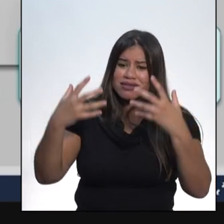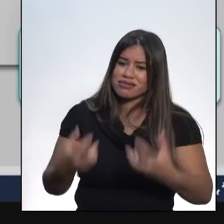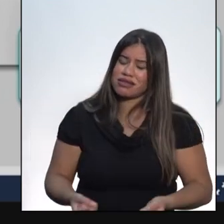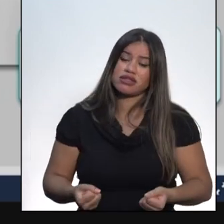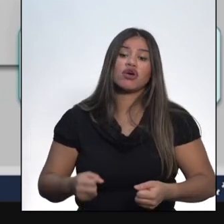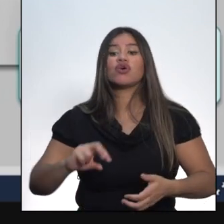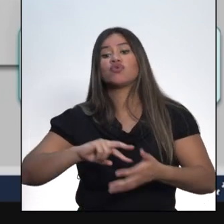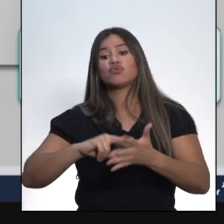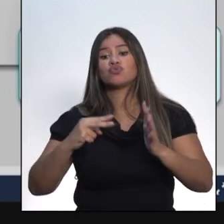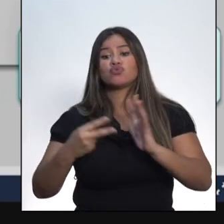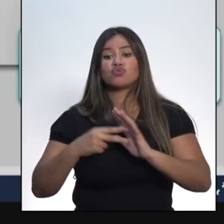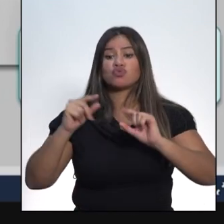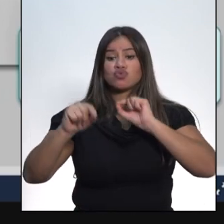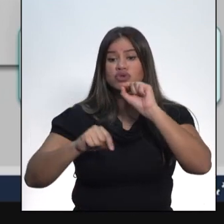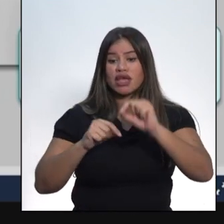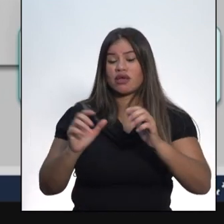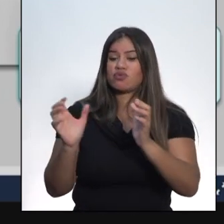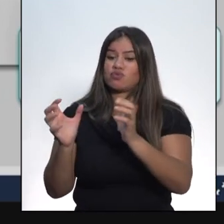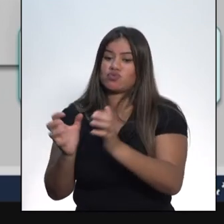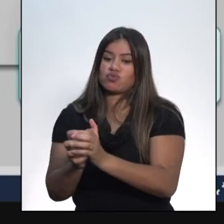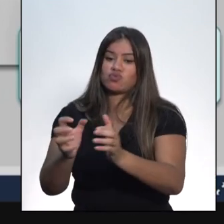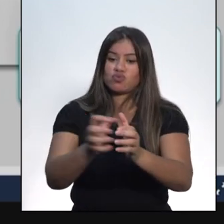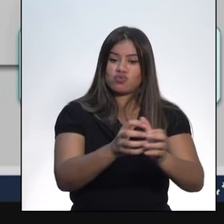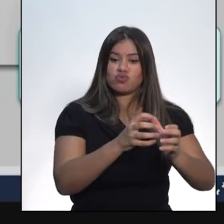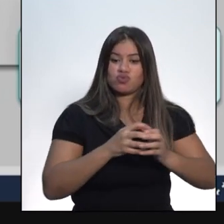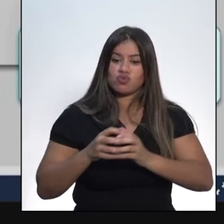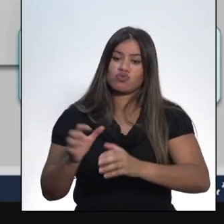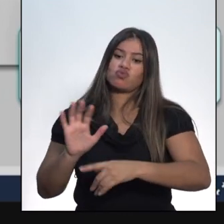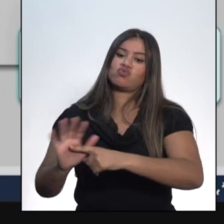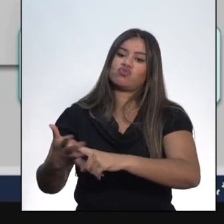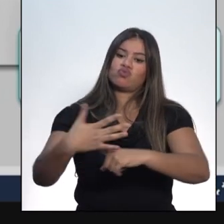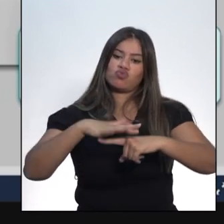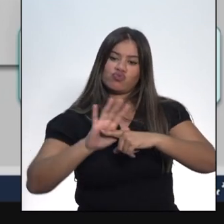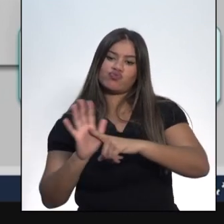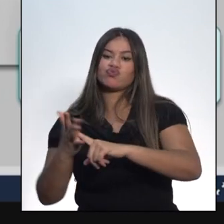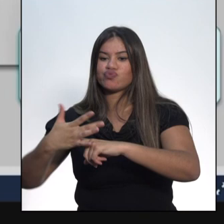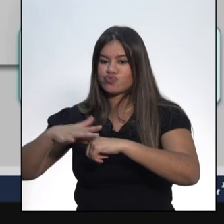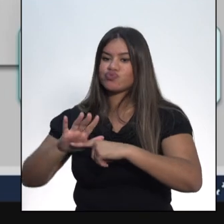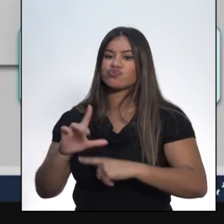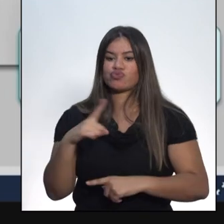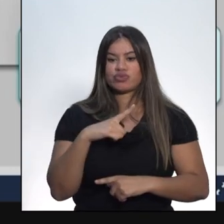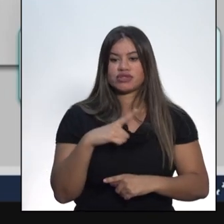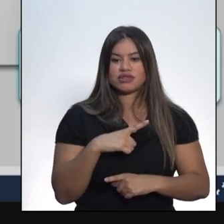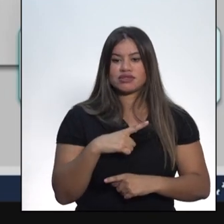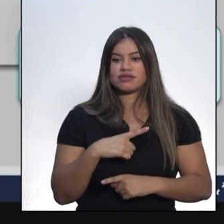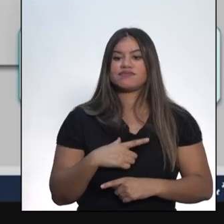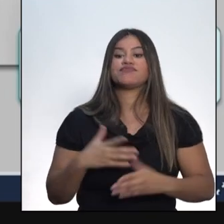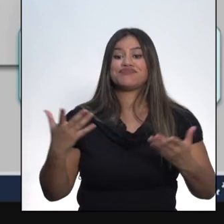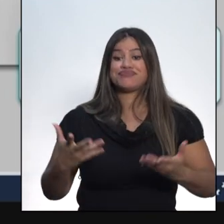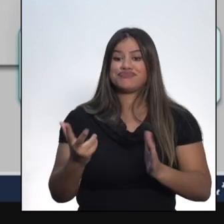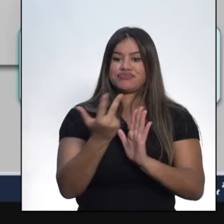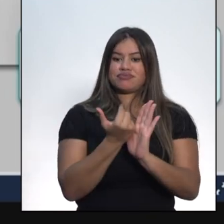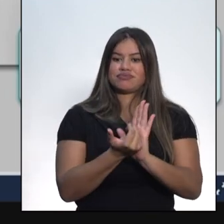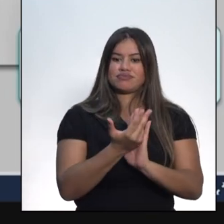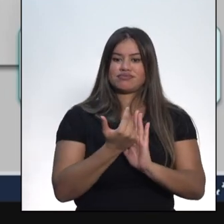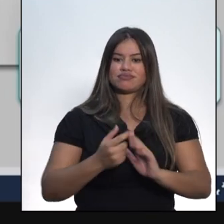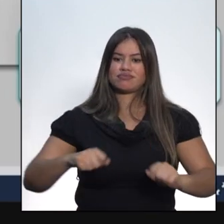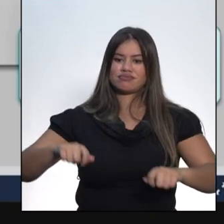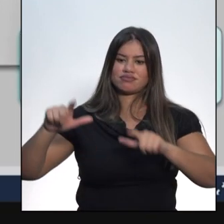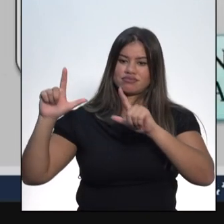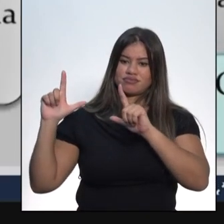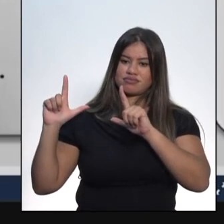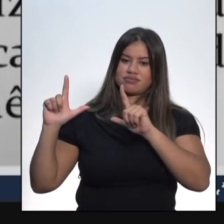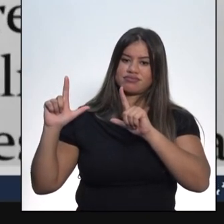Ou seja, um grupo favorecia o outro. Vamos utilizar novamente uma imagem da aula anterior. Na República